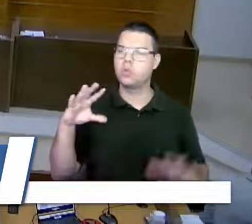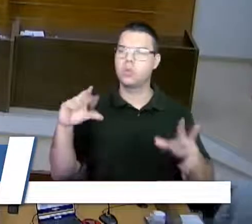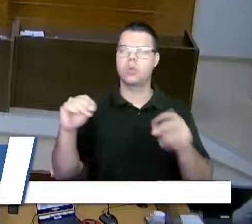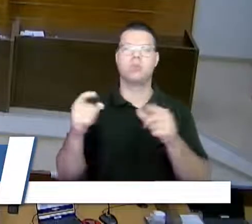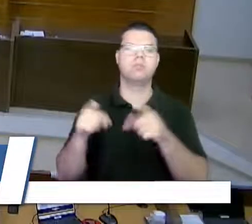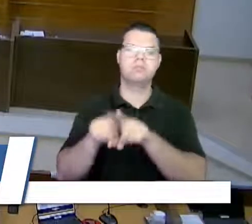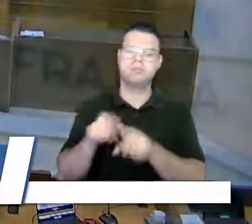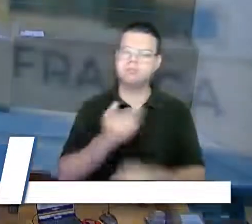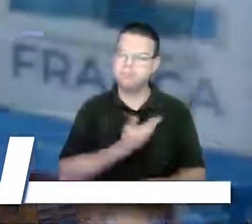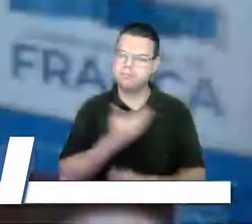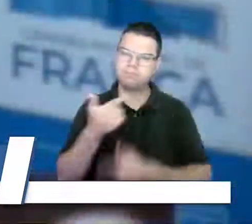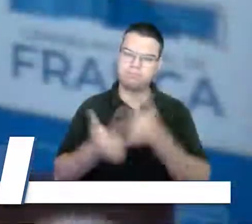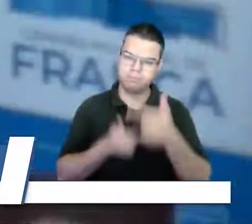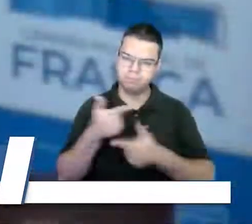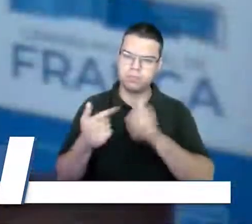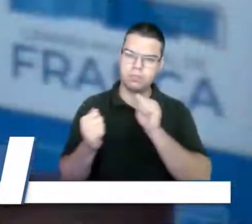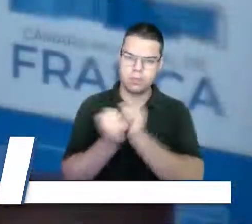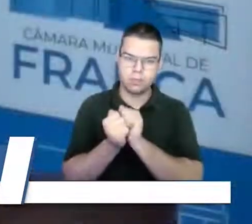de trabalho.